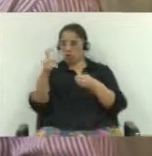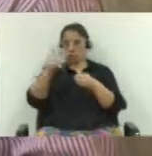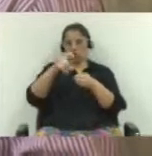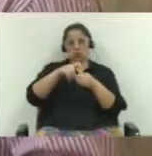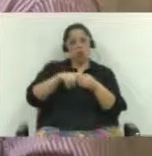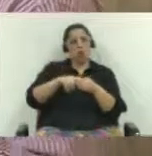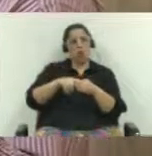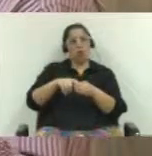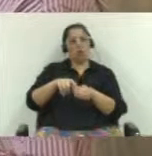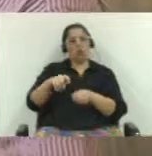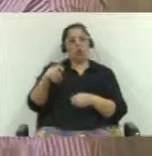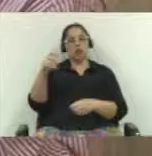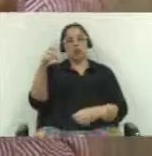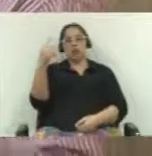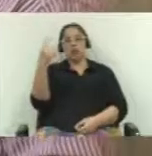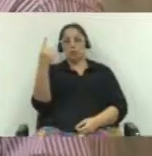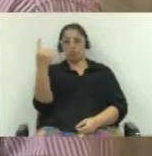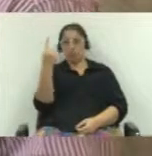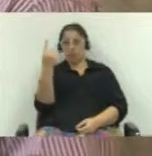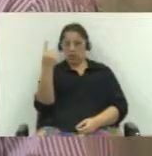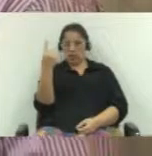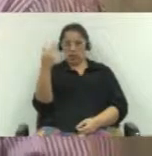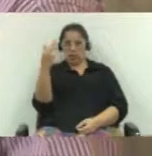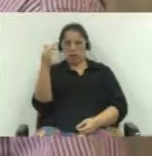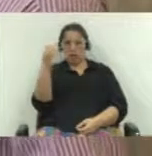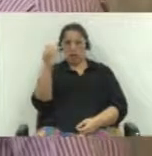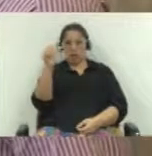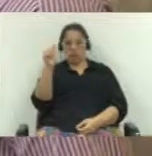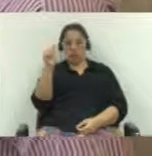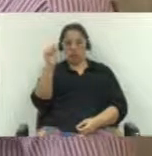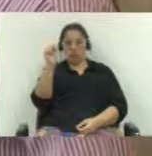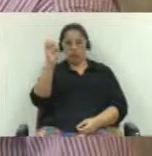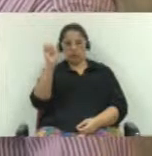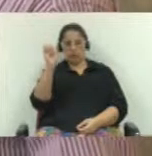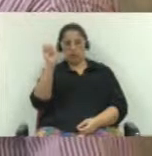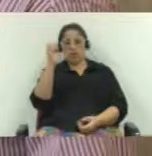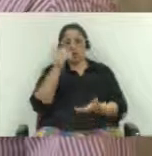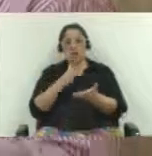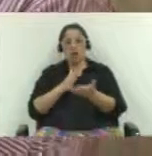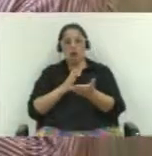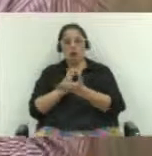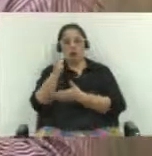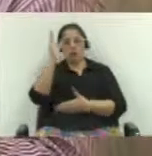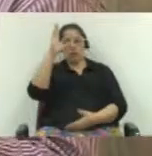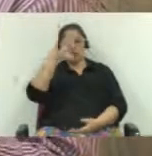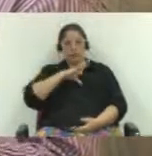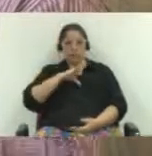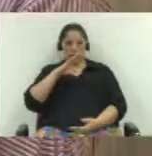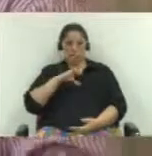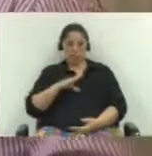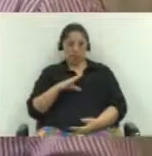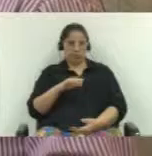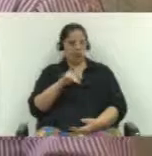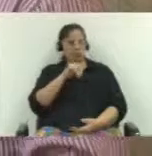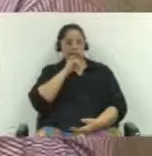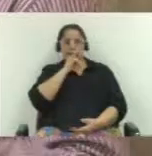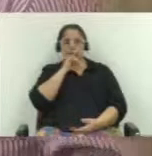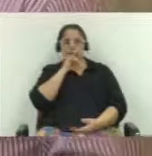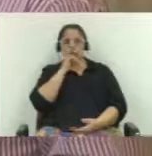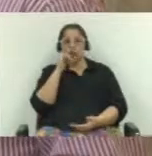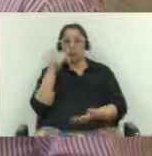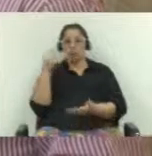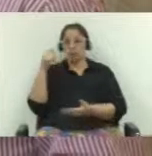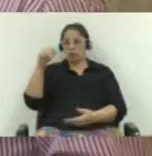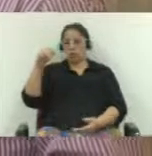fases. A fase de aprovação da cidade não volta mais, não retroage para rever. Seria até um desperdício de